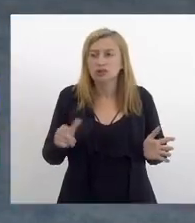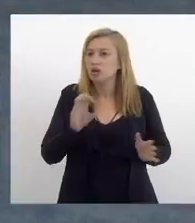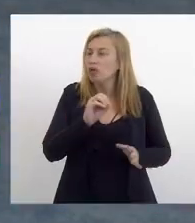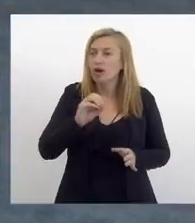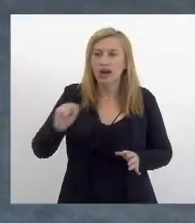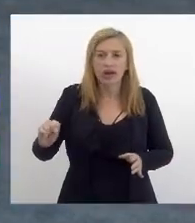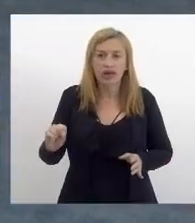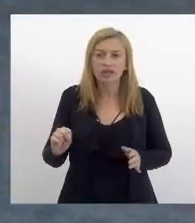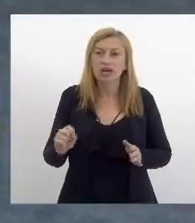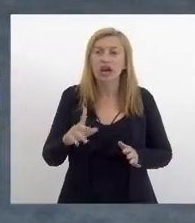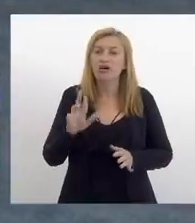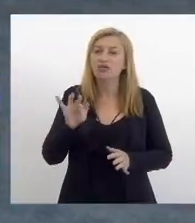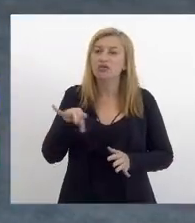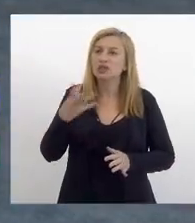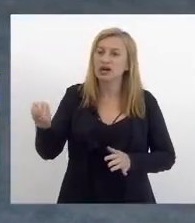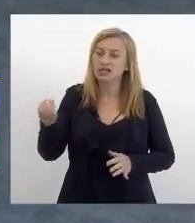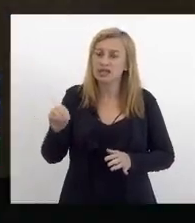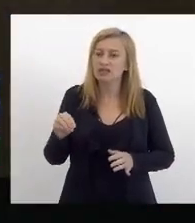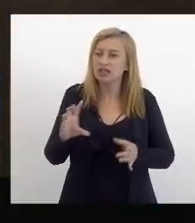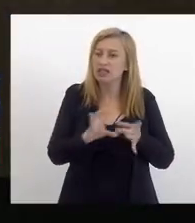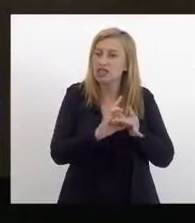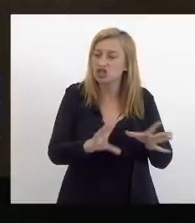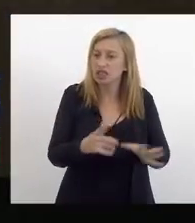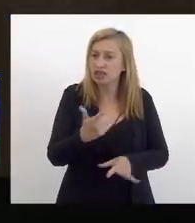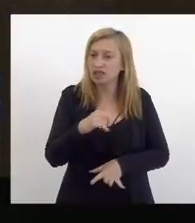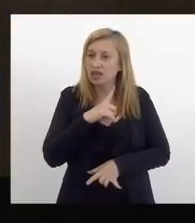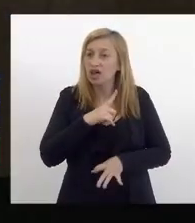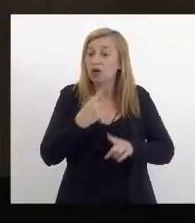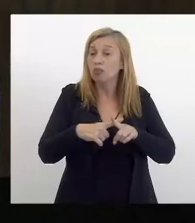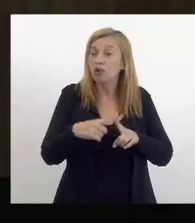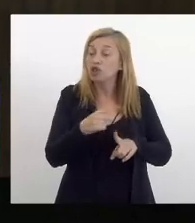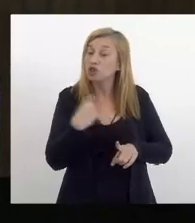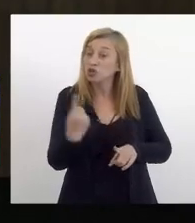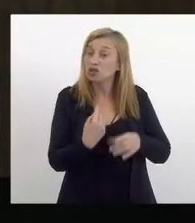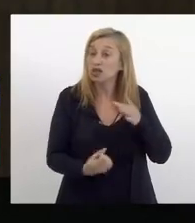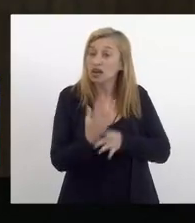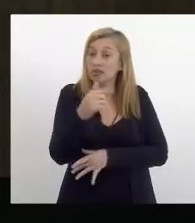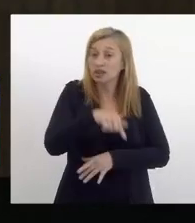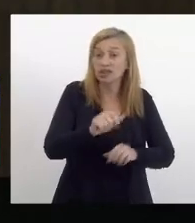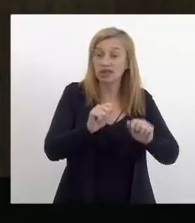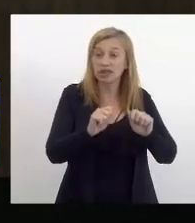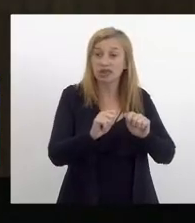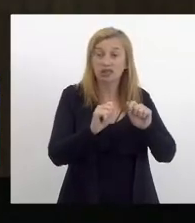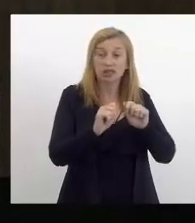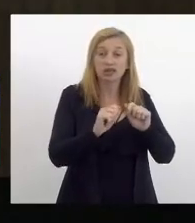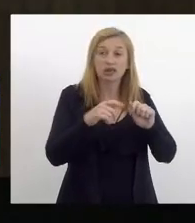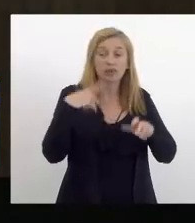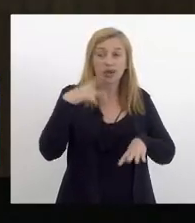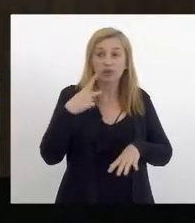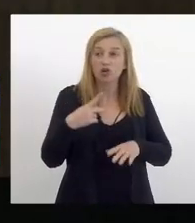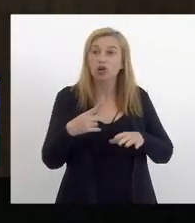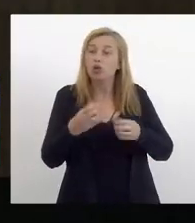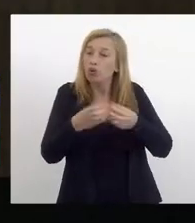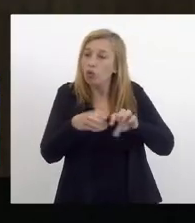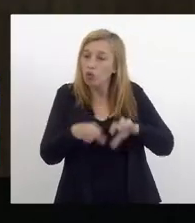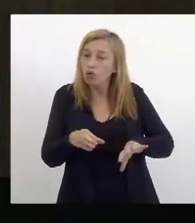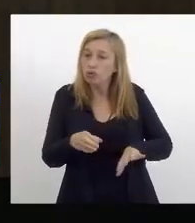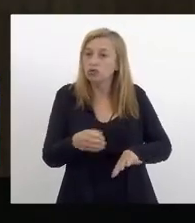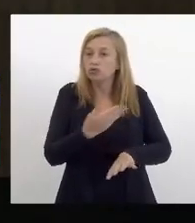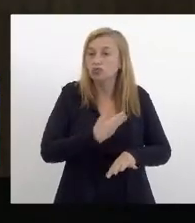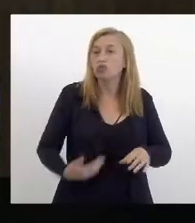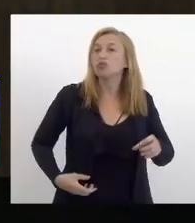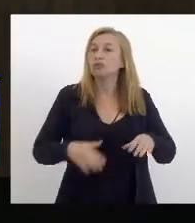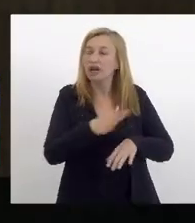OS a fundação ela vai deixar de existir porque nós estamos aqui no parlamento para exigir um concurso público para carreira